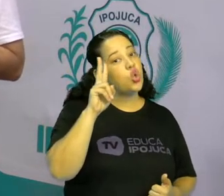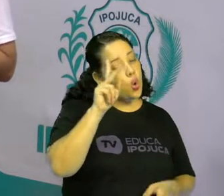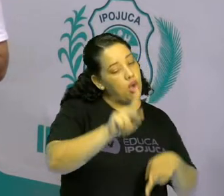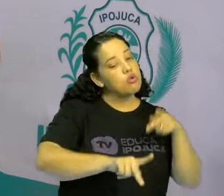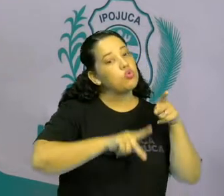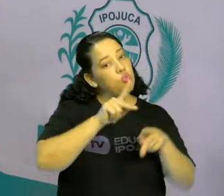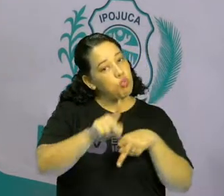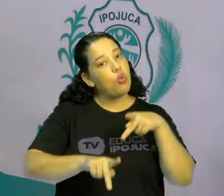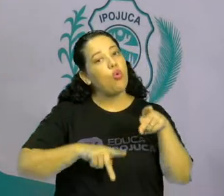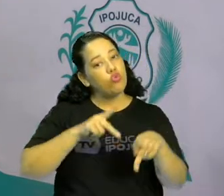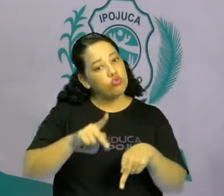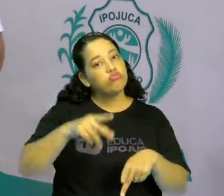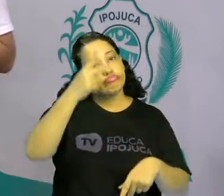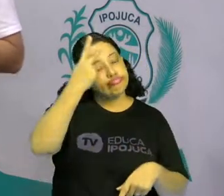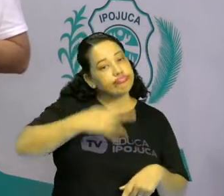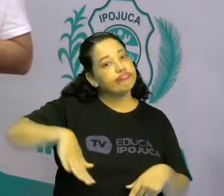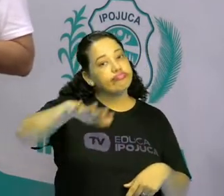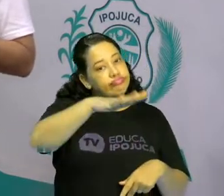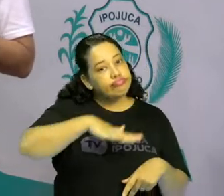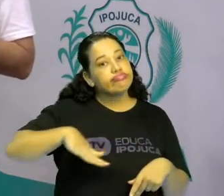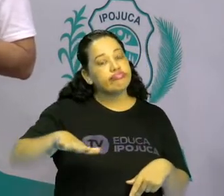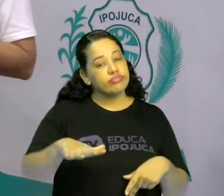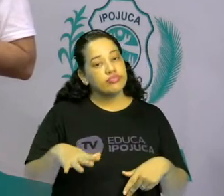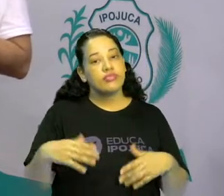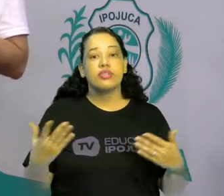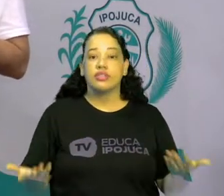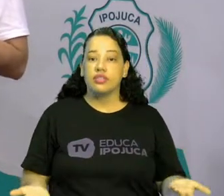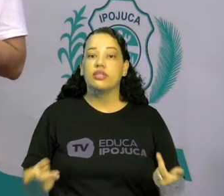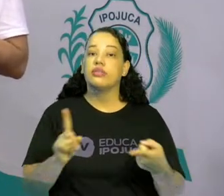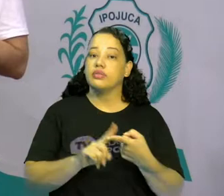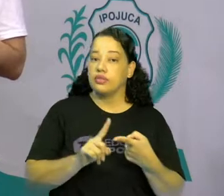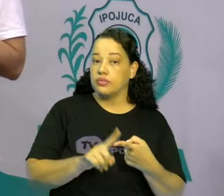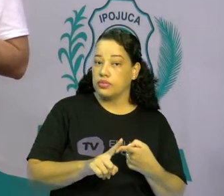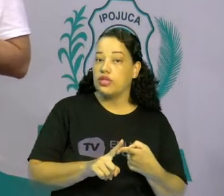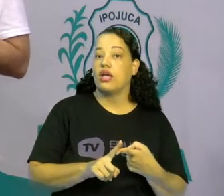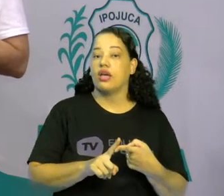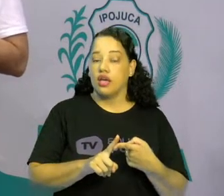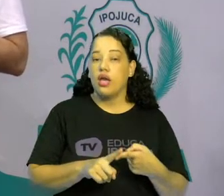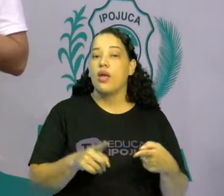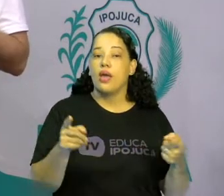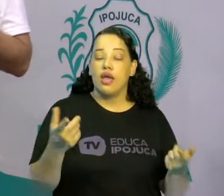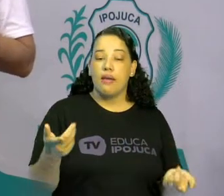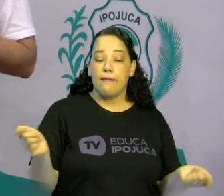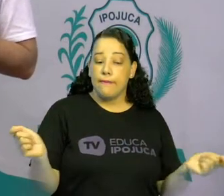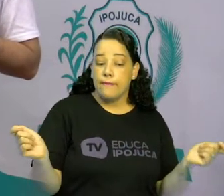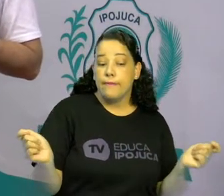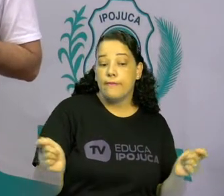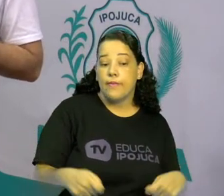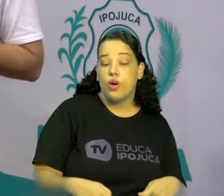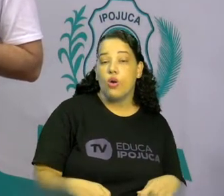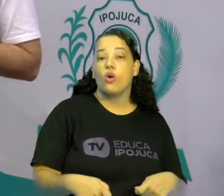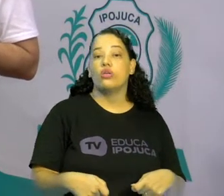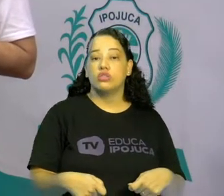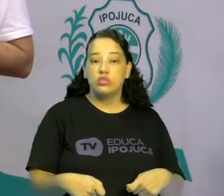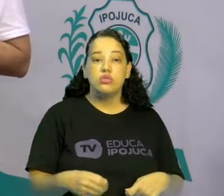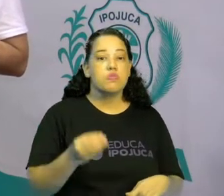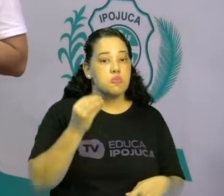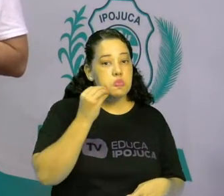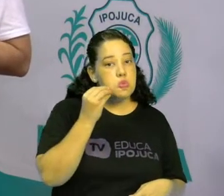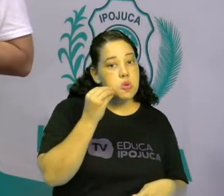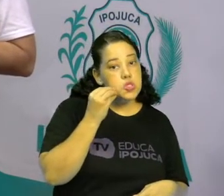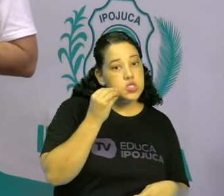Além disso, crianças, é possível também retratar a cultura através das diferentes